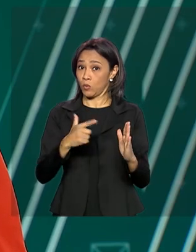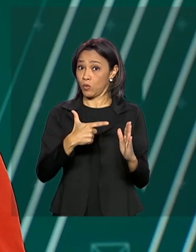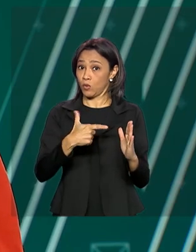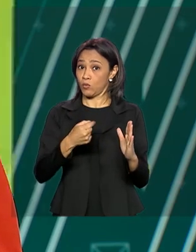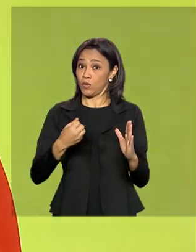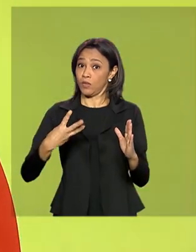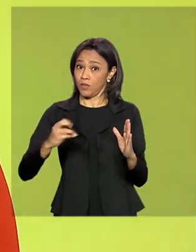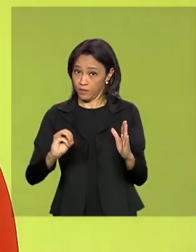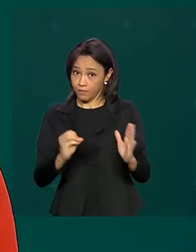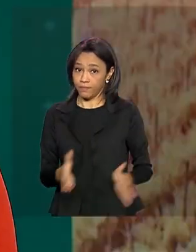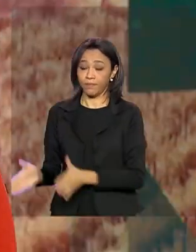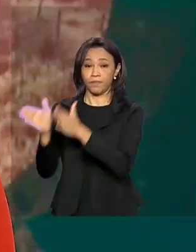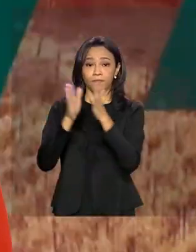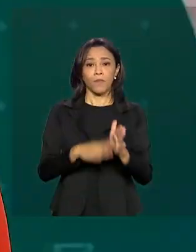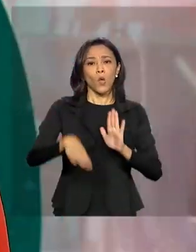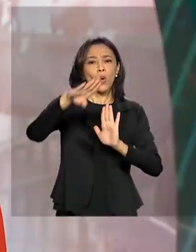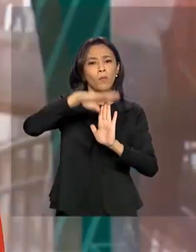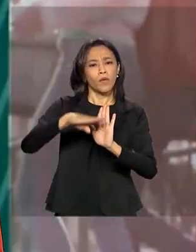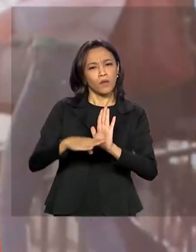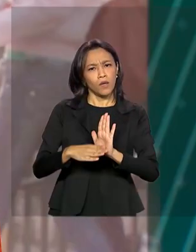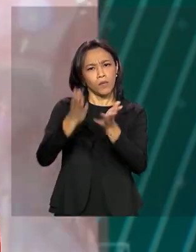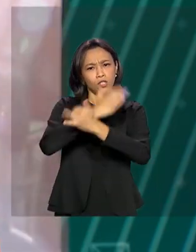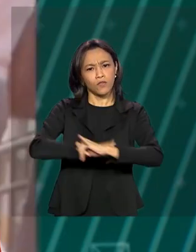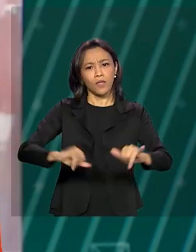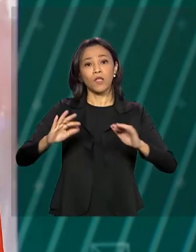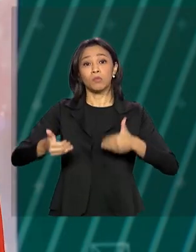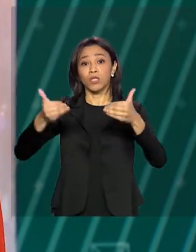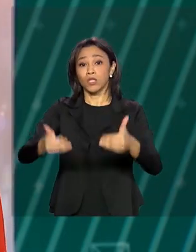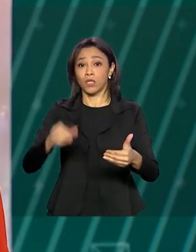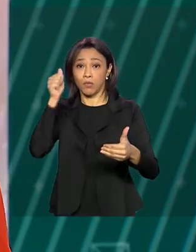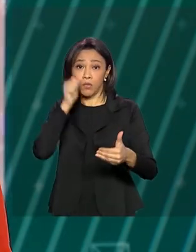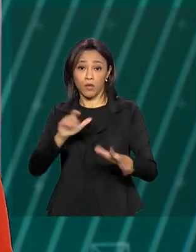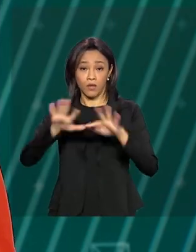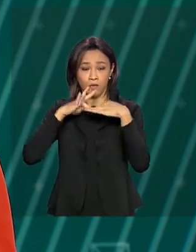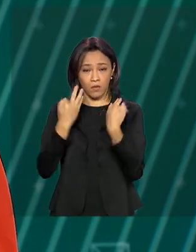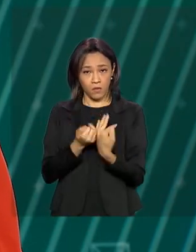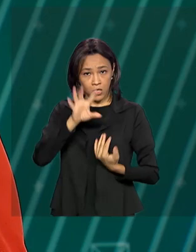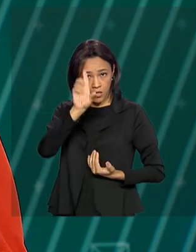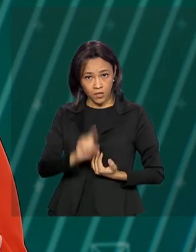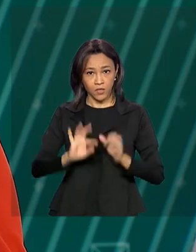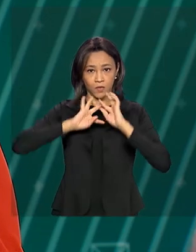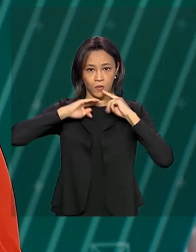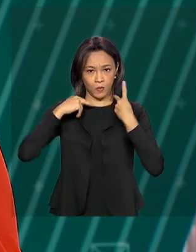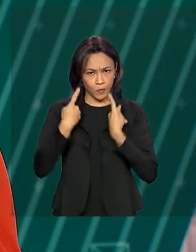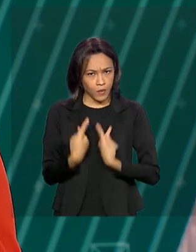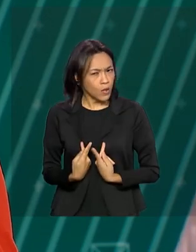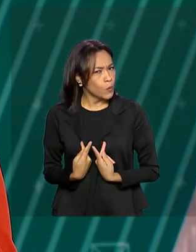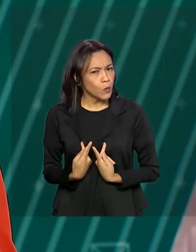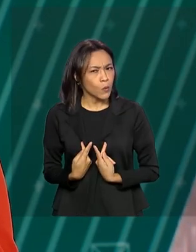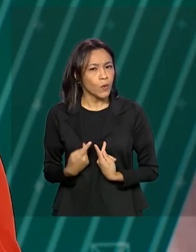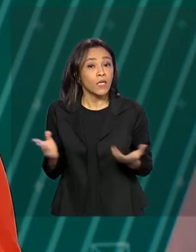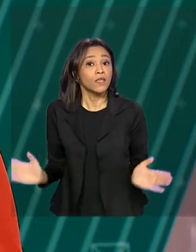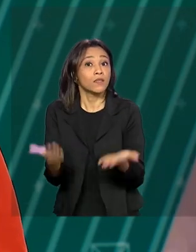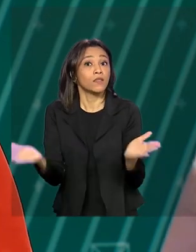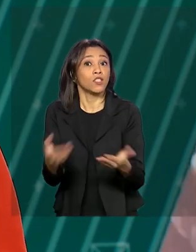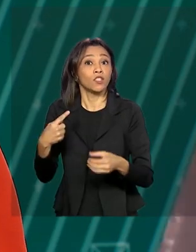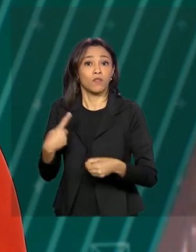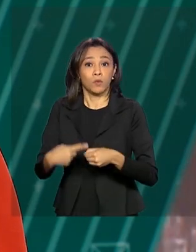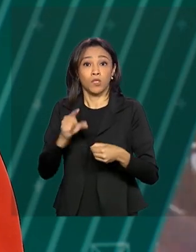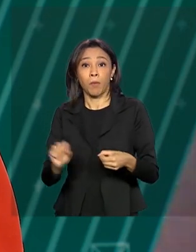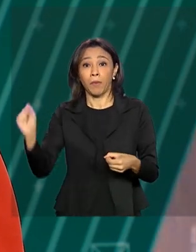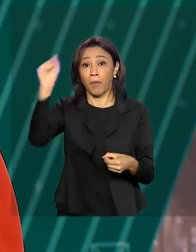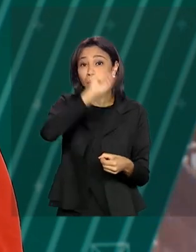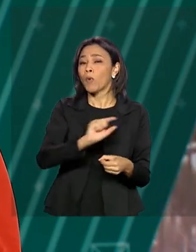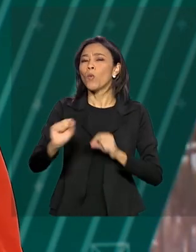Um programa lançado pelo Ministério da Mulher, da Família e dos Direitos Humanos incentiva municípios a promoverem